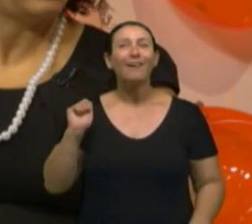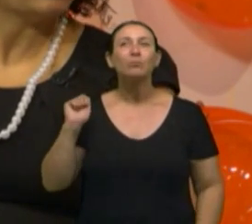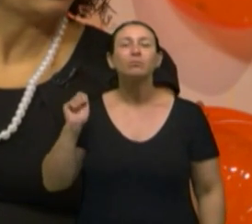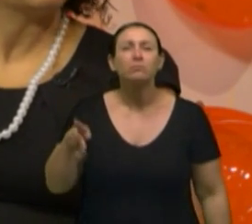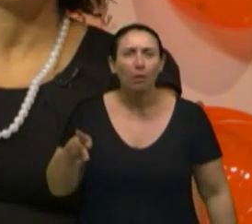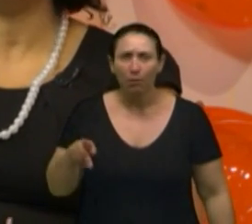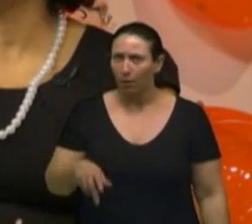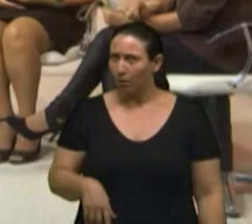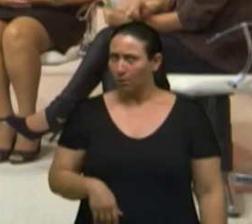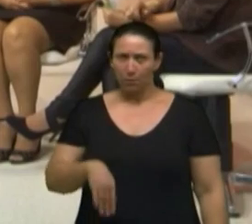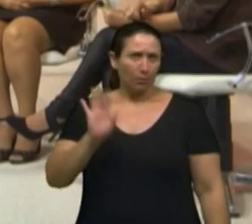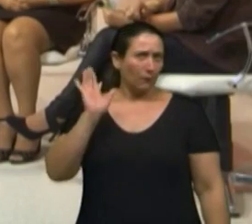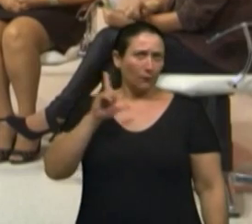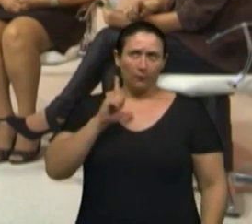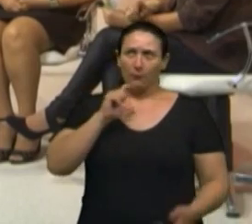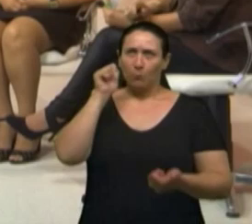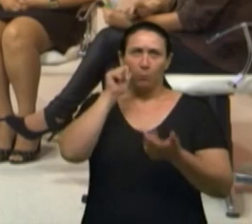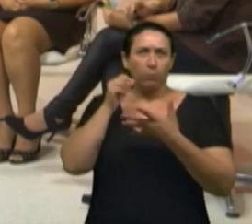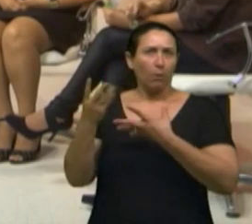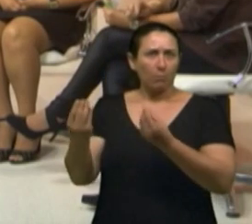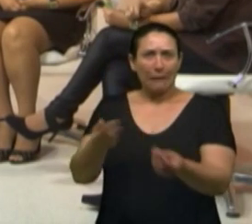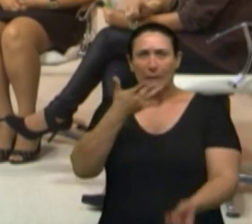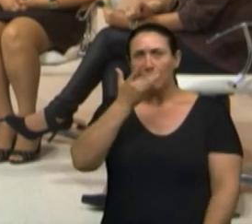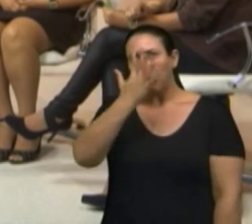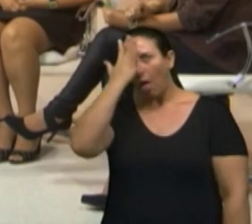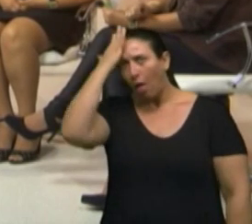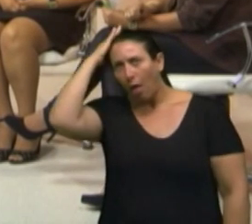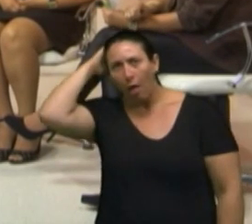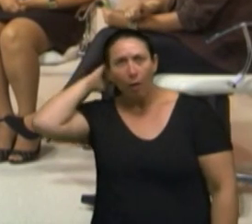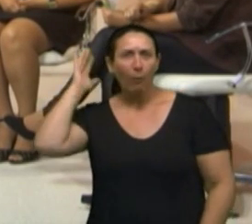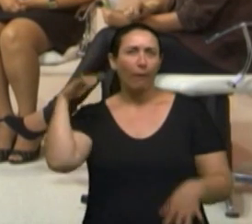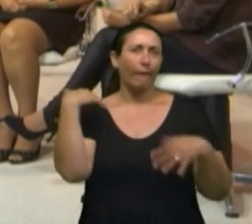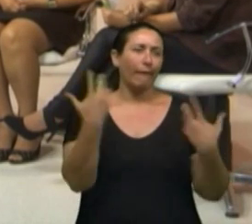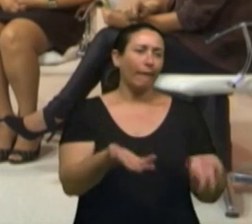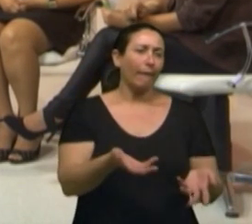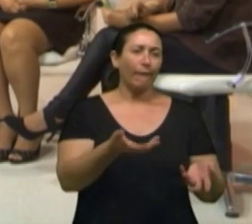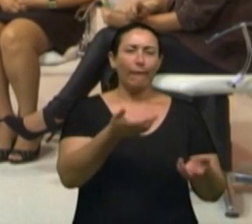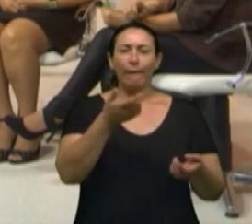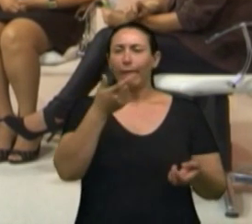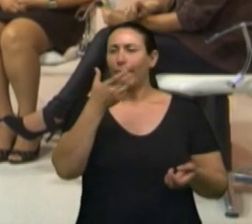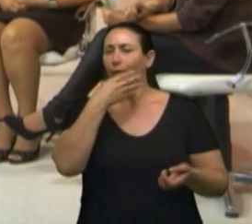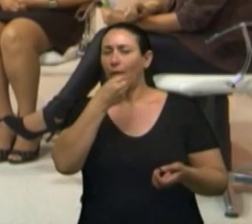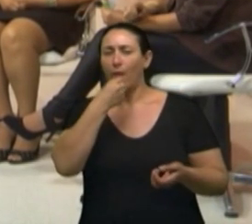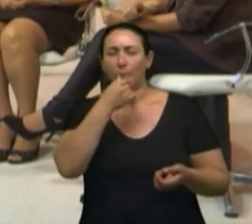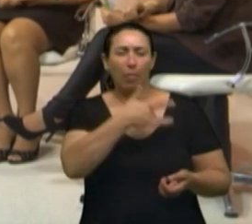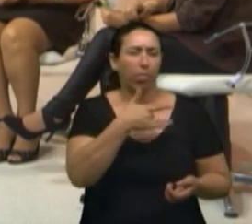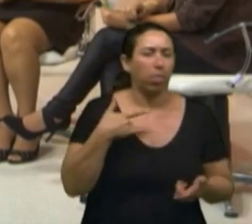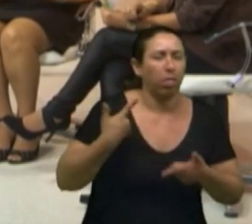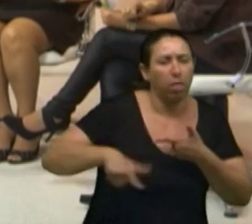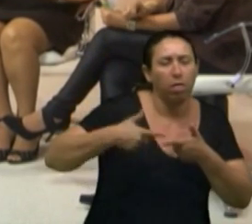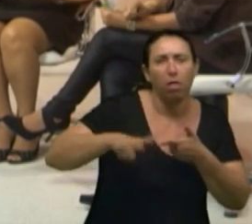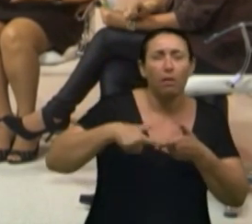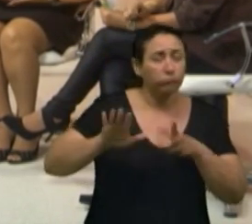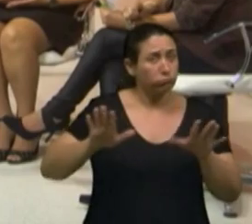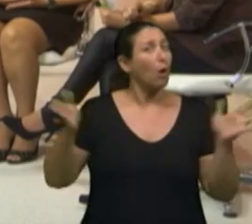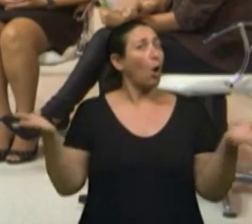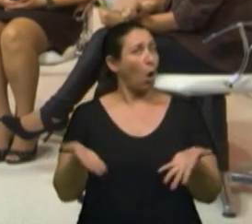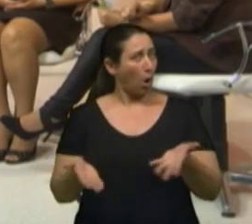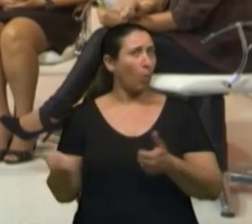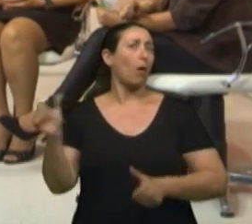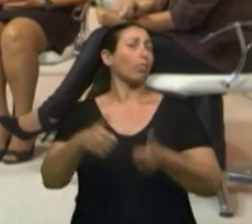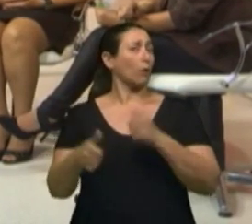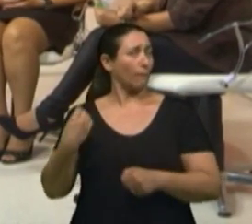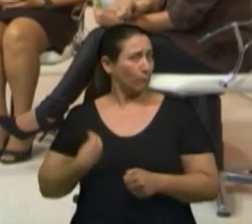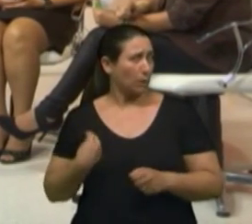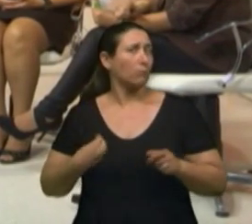as mulheres cheias de cabelos brancos, Exatamente. Os homens todos cheios de problemas de saúde. Hoje não, nós temos já uma qualidade de vida